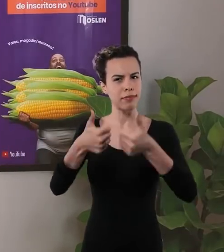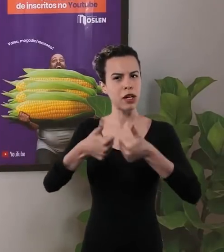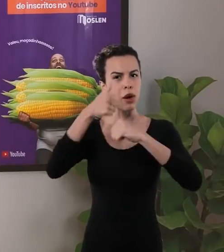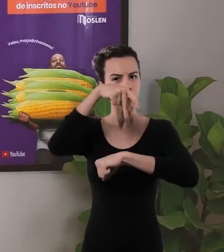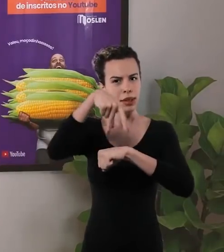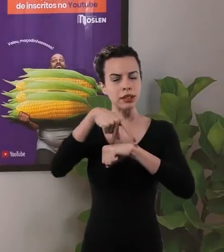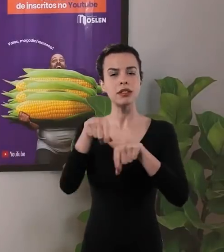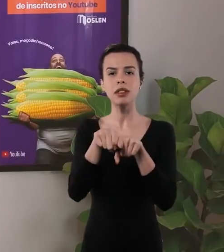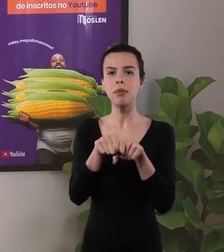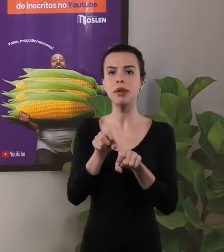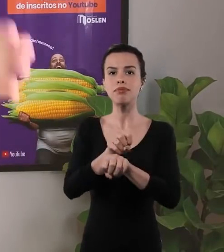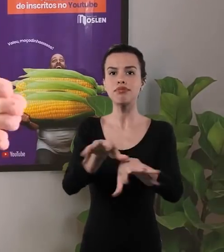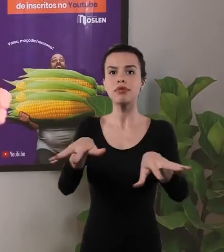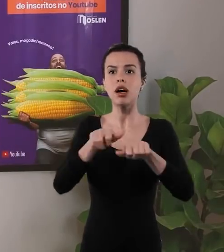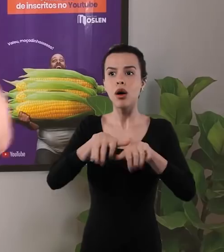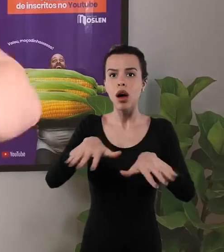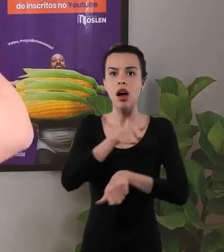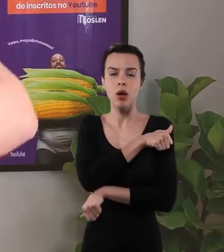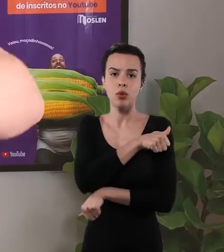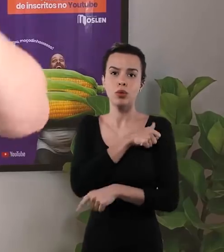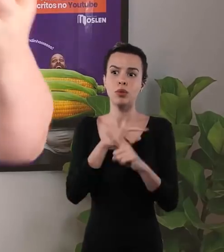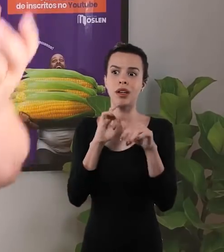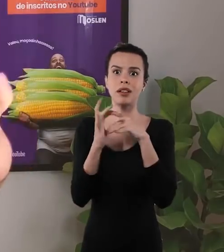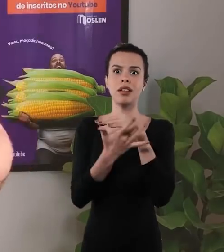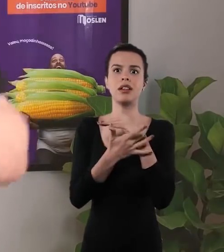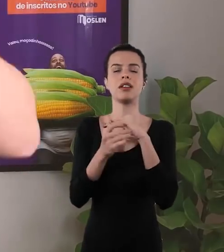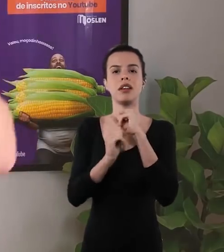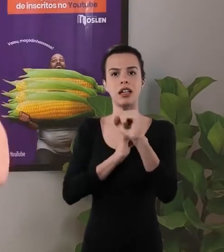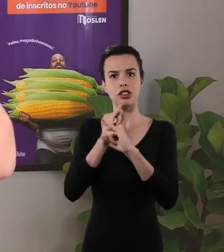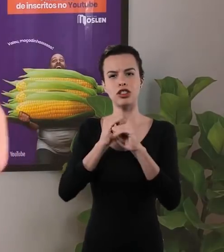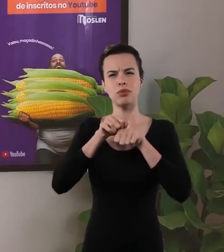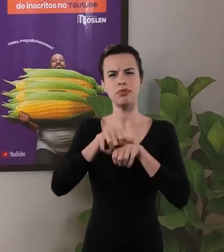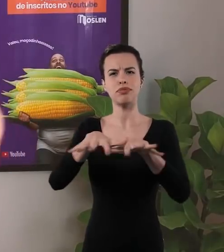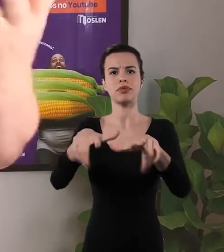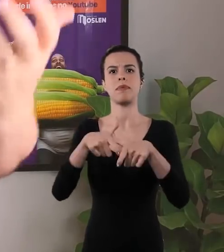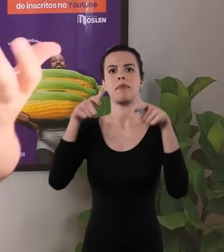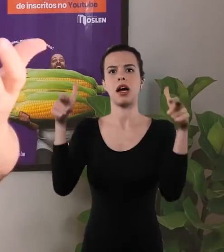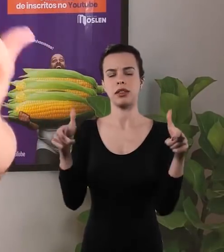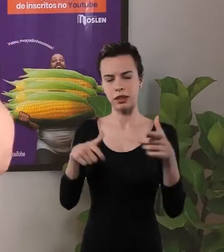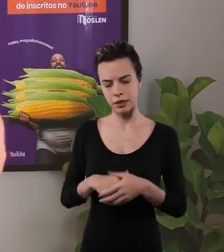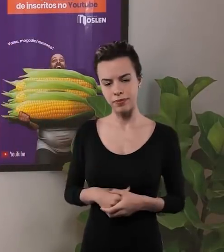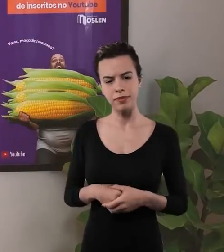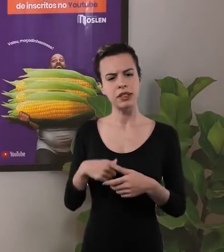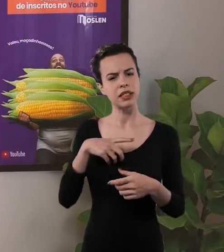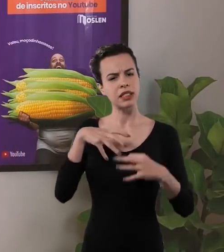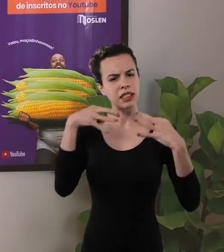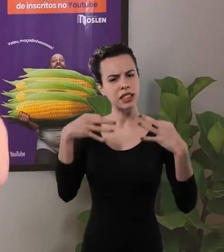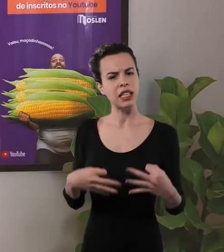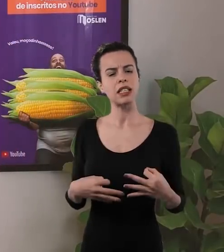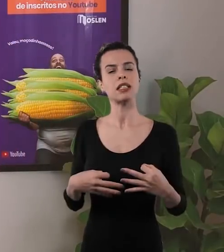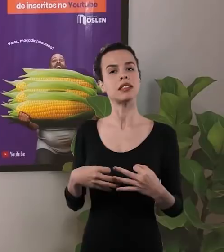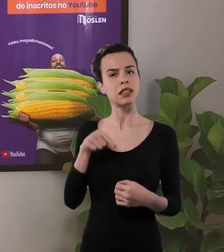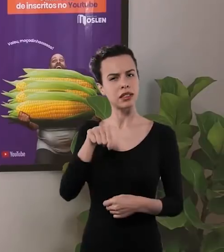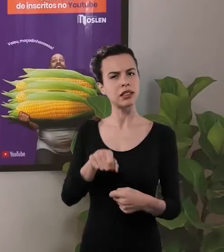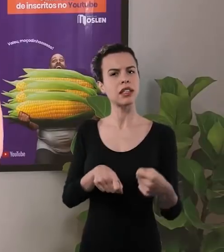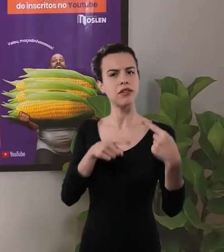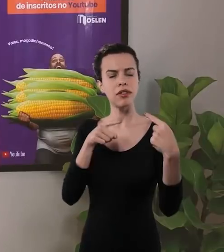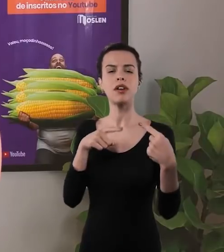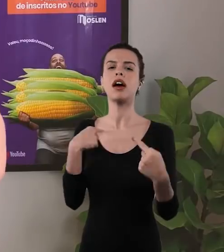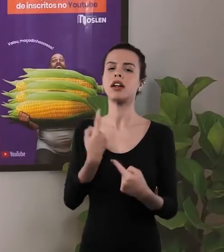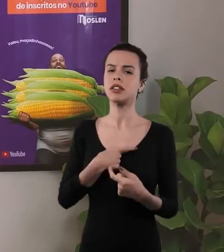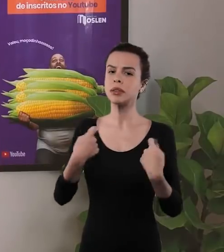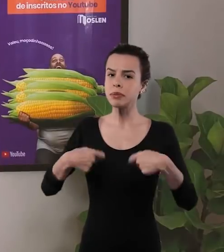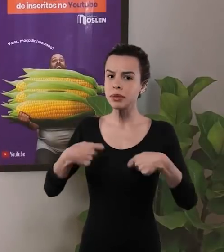conseguiremos ter muito efeito na educação do país e atingir muito mais alunos, porque a internet chega a mais lugares, querendo ou não, então com certeza